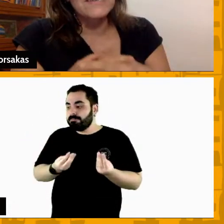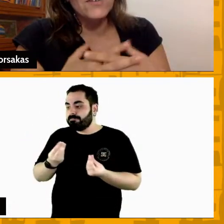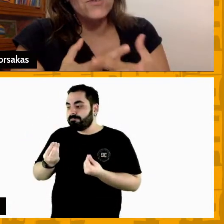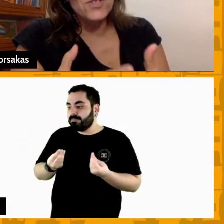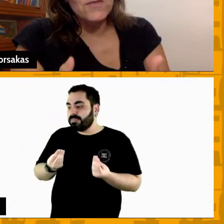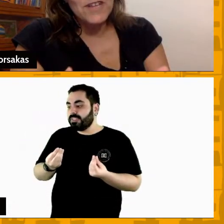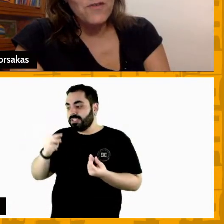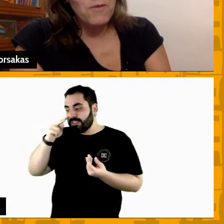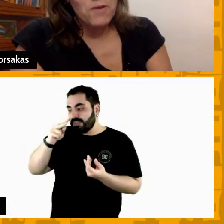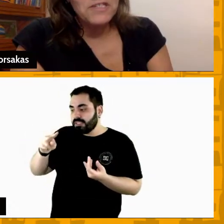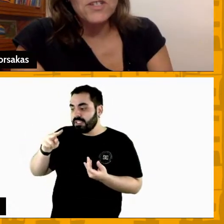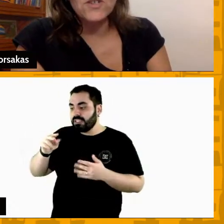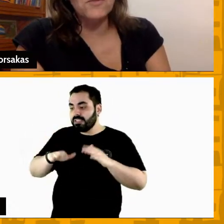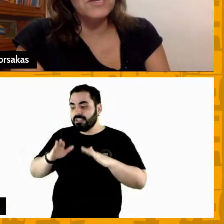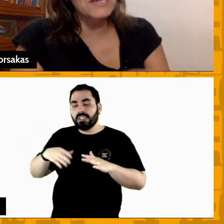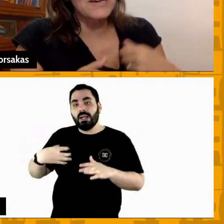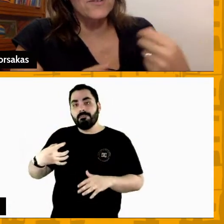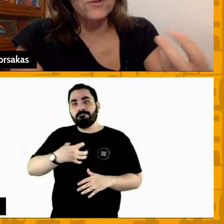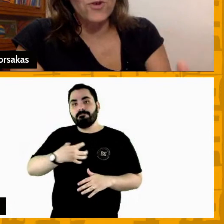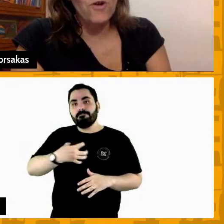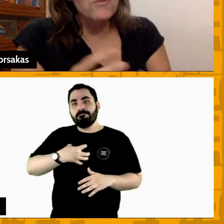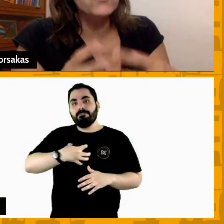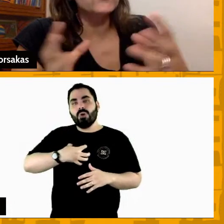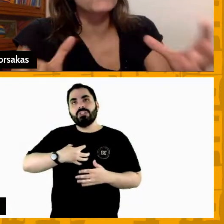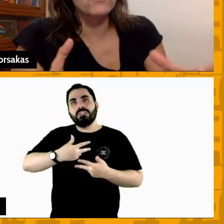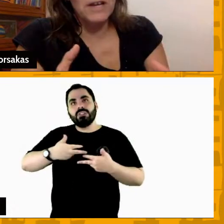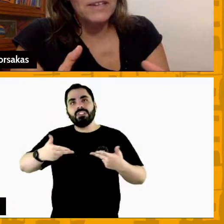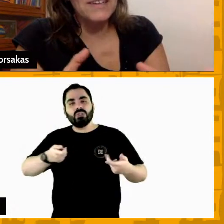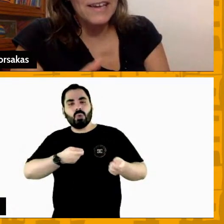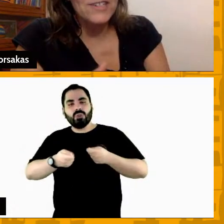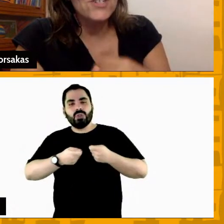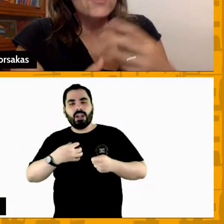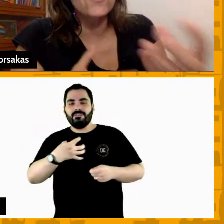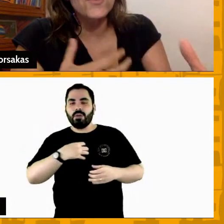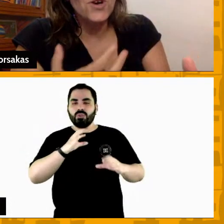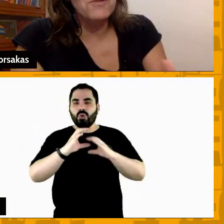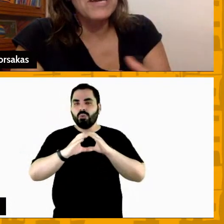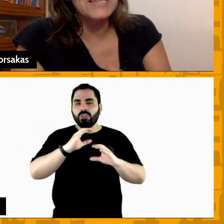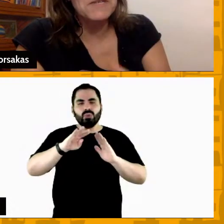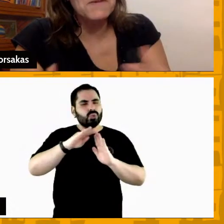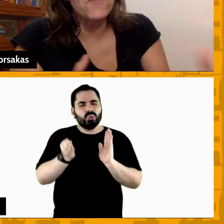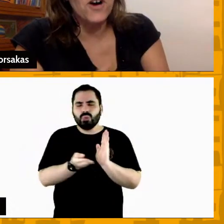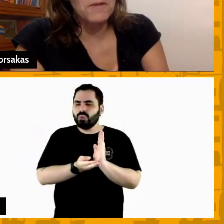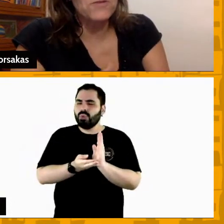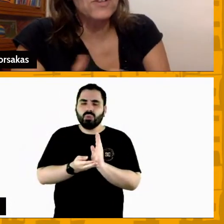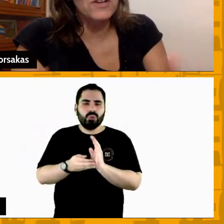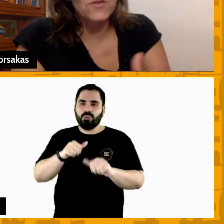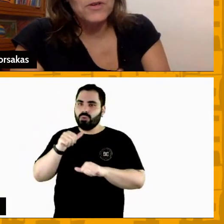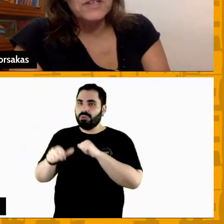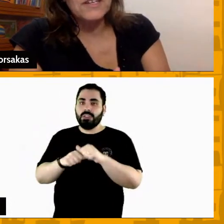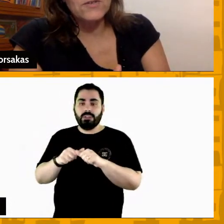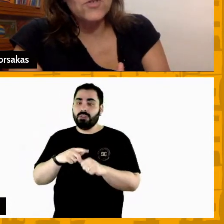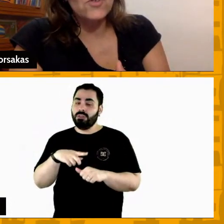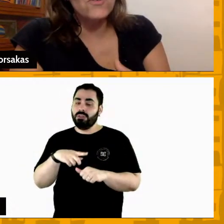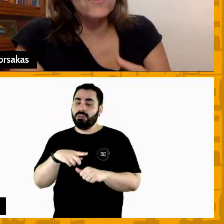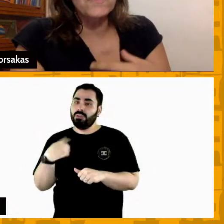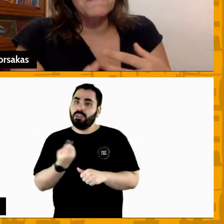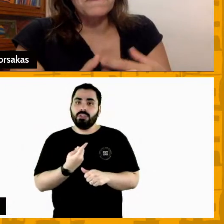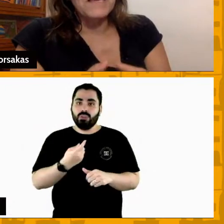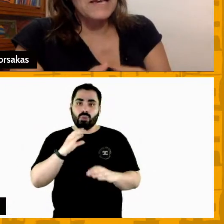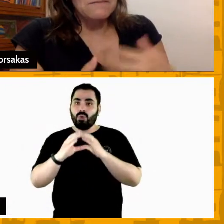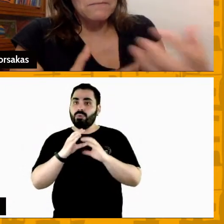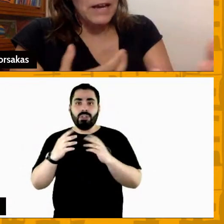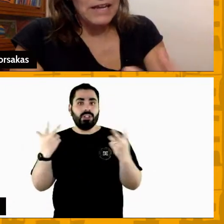conta inclusive da forma como a gente se comunica no som tudo muda a gente não se comunica da mesma forma no treino e no